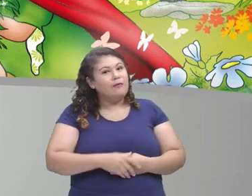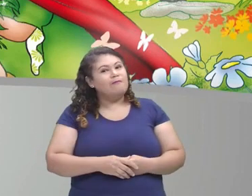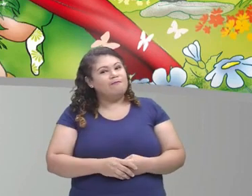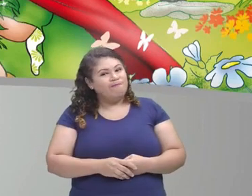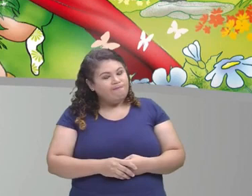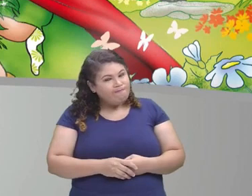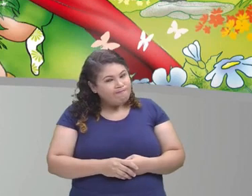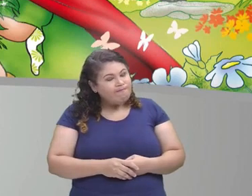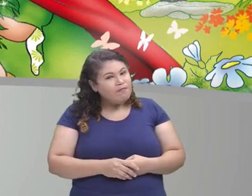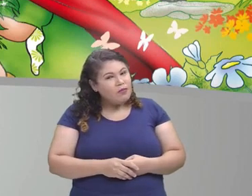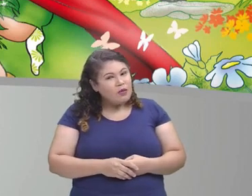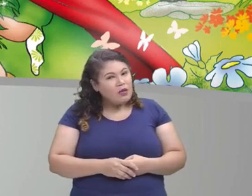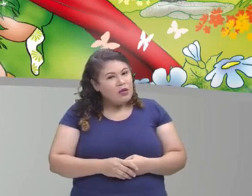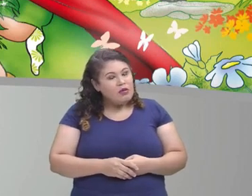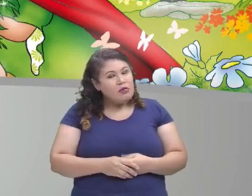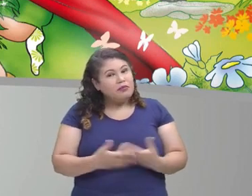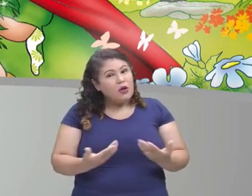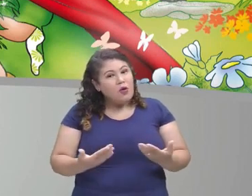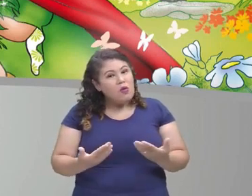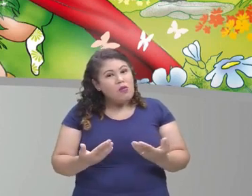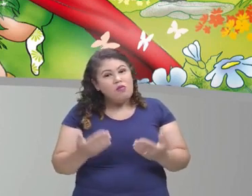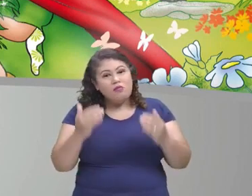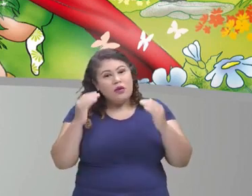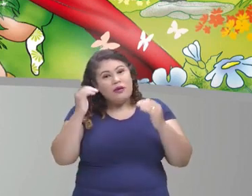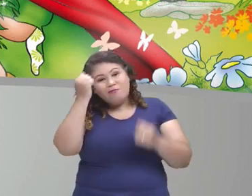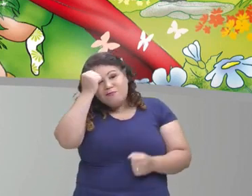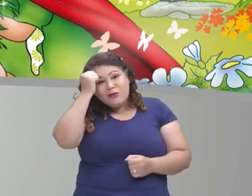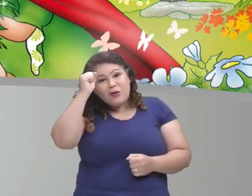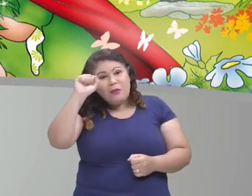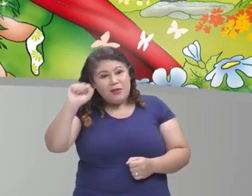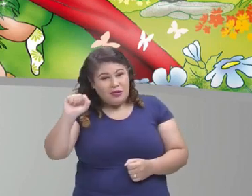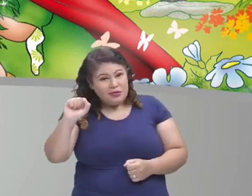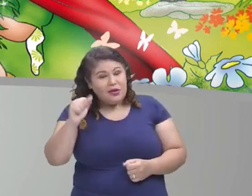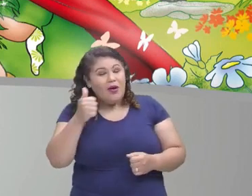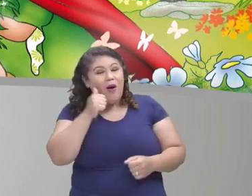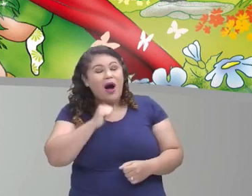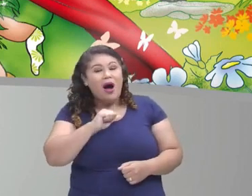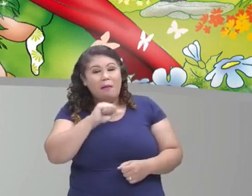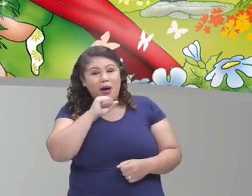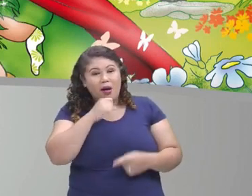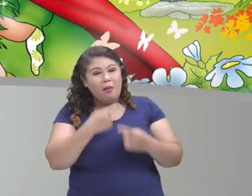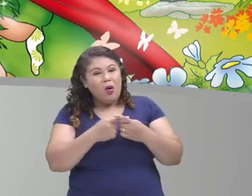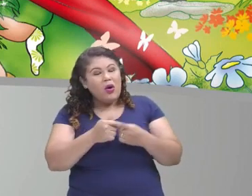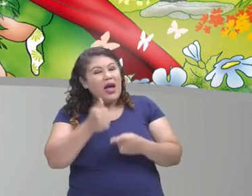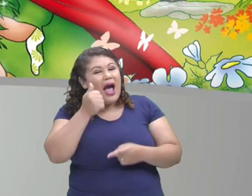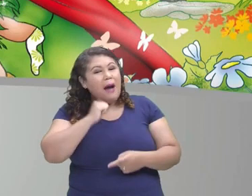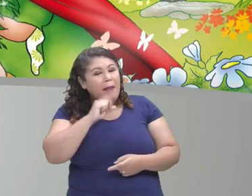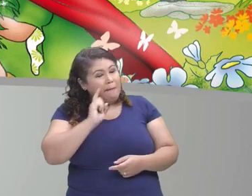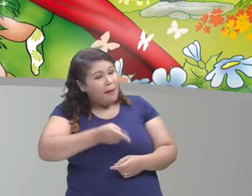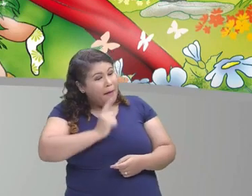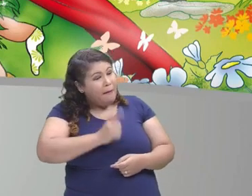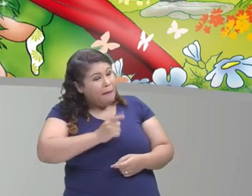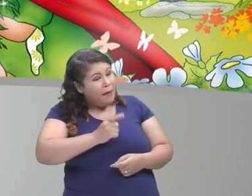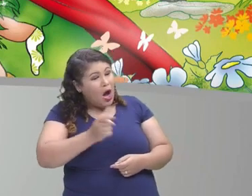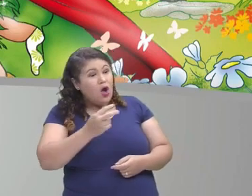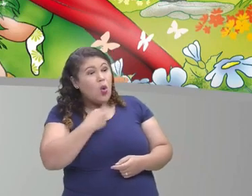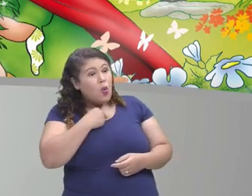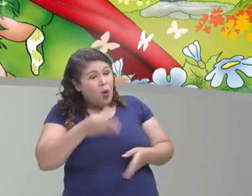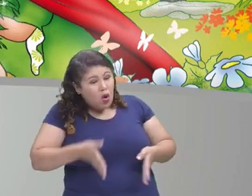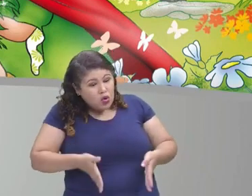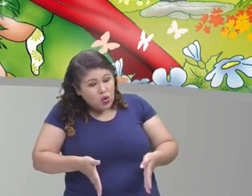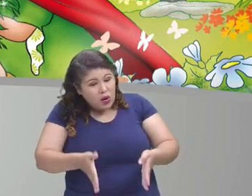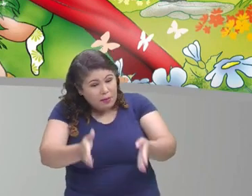desobedecendo o que a sua mãe havia falado para ela, que era o quê? Não sair